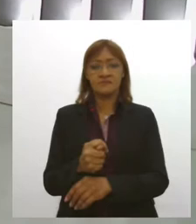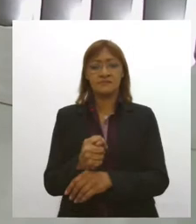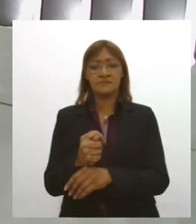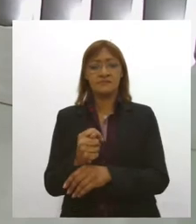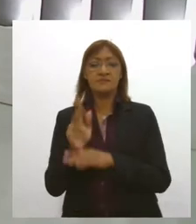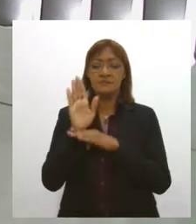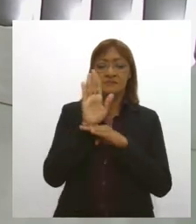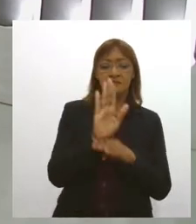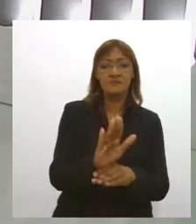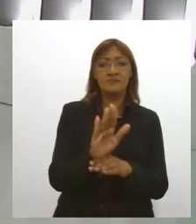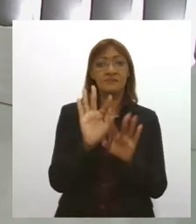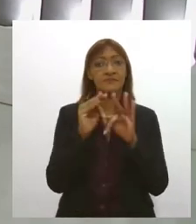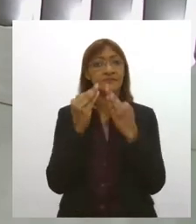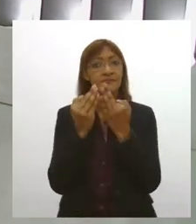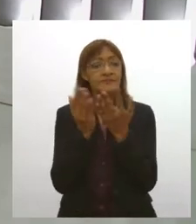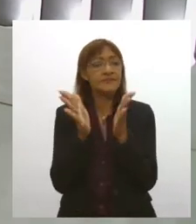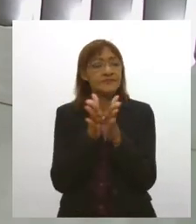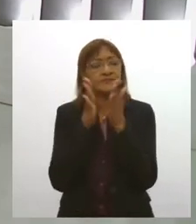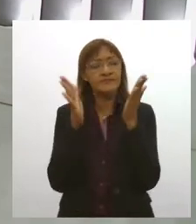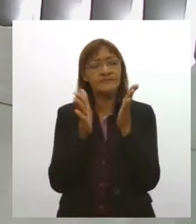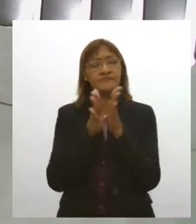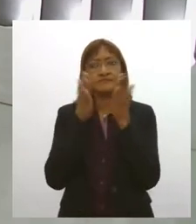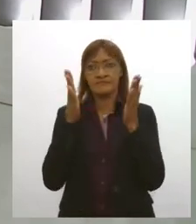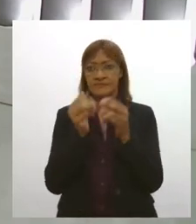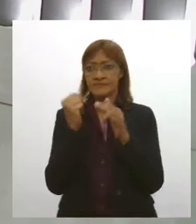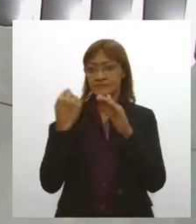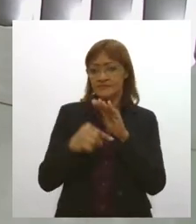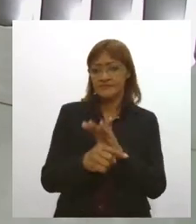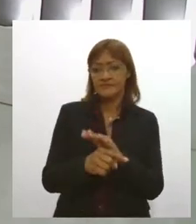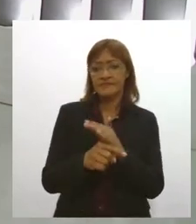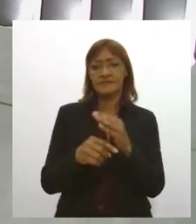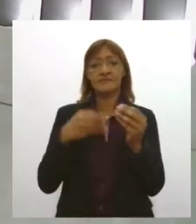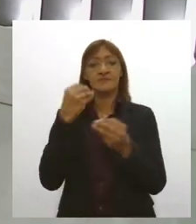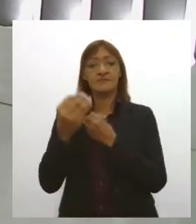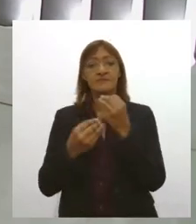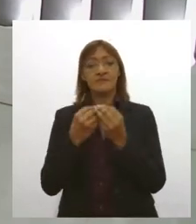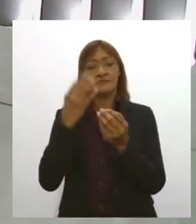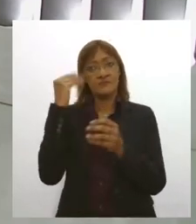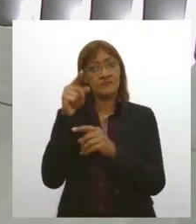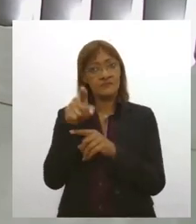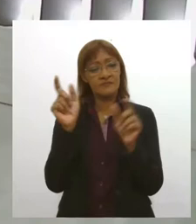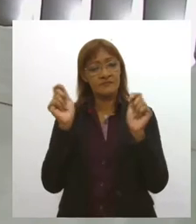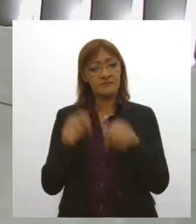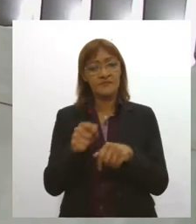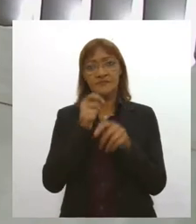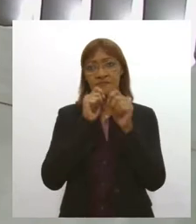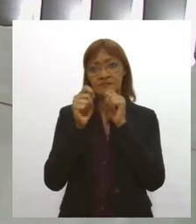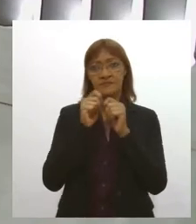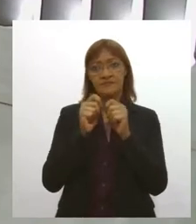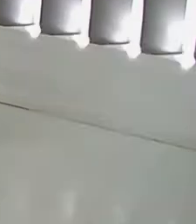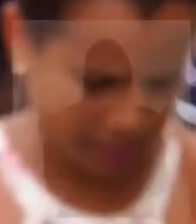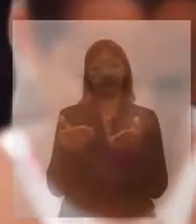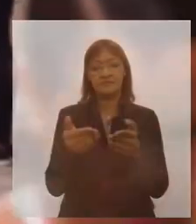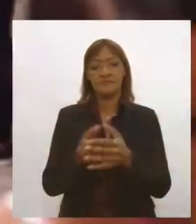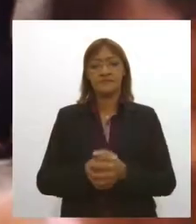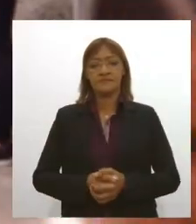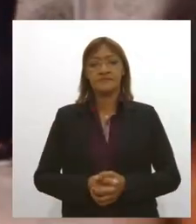pobreza e extrema pobreza. Para saber como doar e ajudar neste momento, você confere na reportagem de Aline Braga.